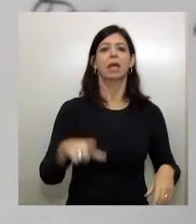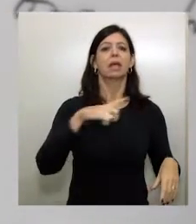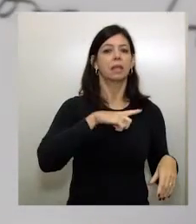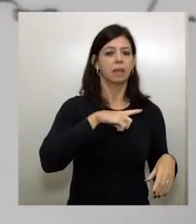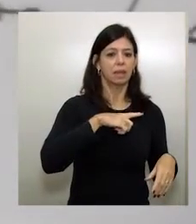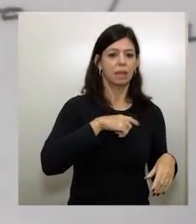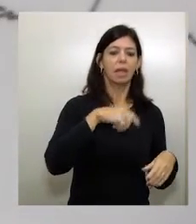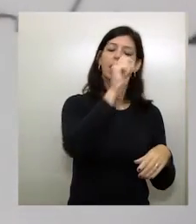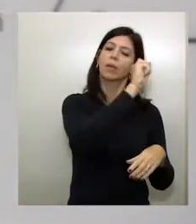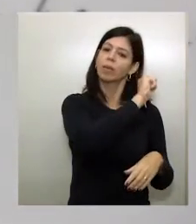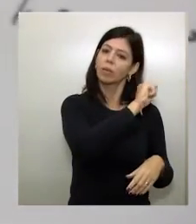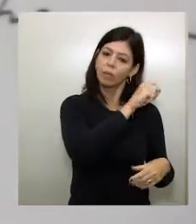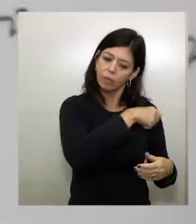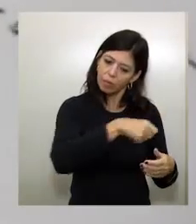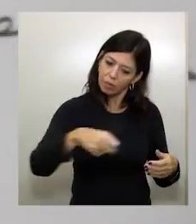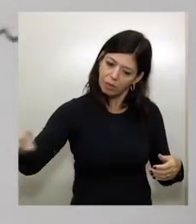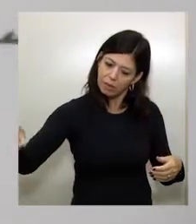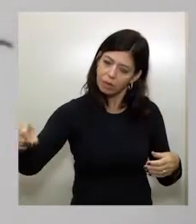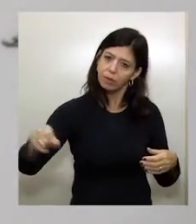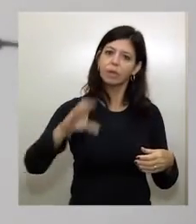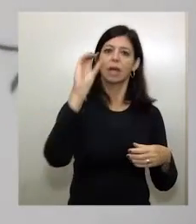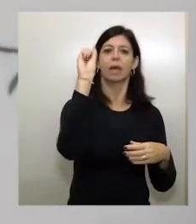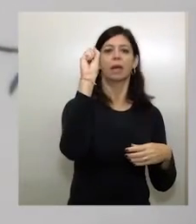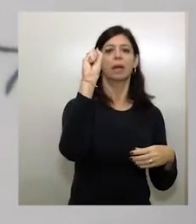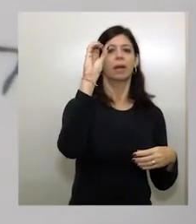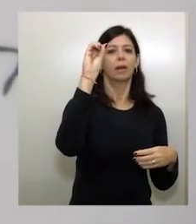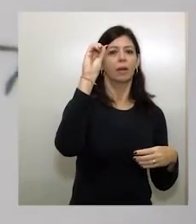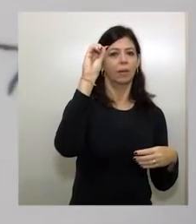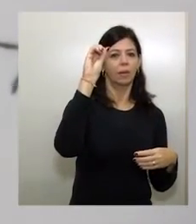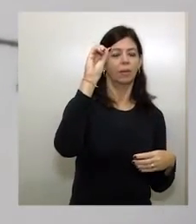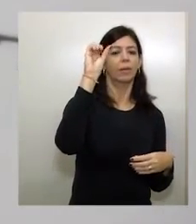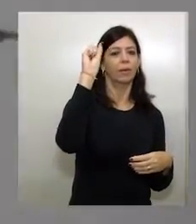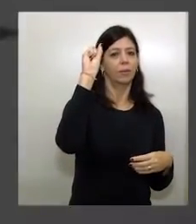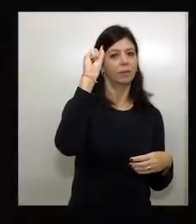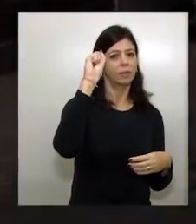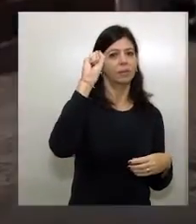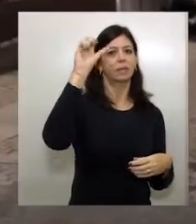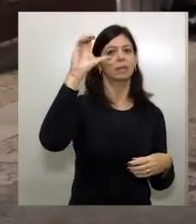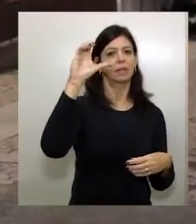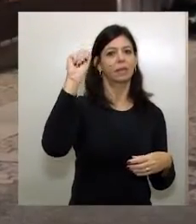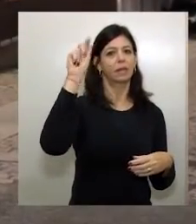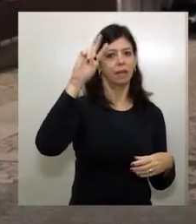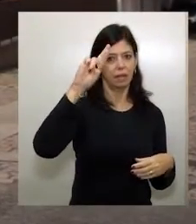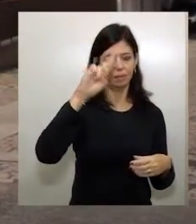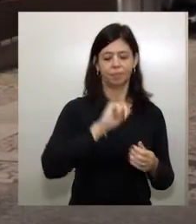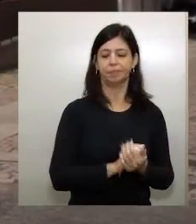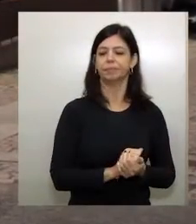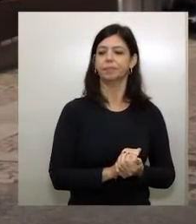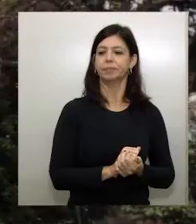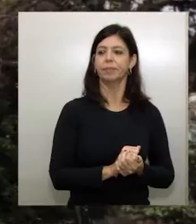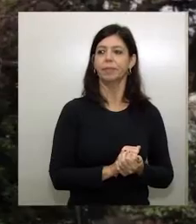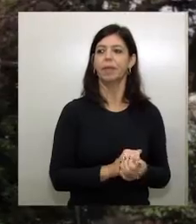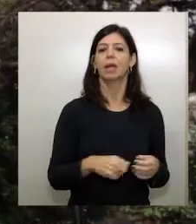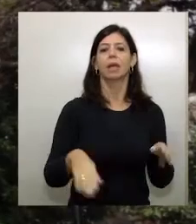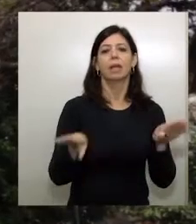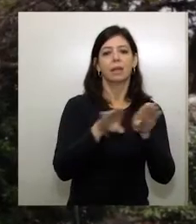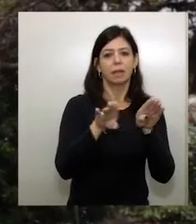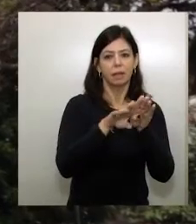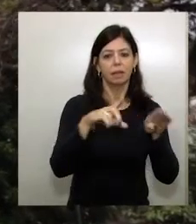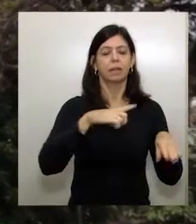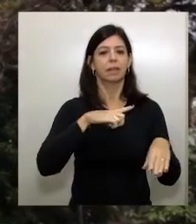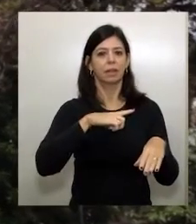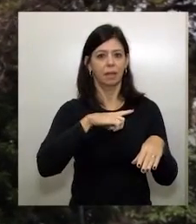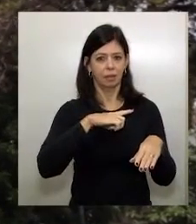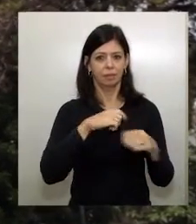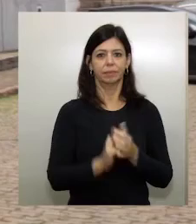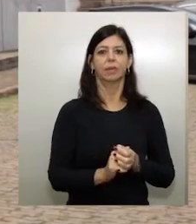estão assinaladas pelas mãos do próprio Oscar Niemeyer. Estamos agora no Centro Cultural Lení